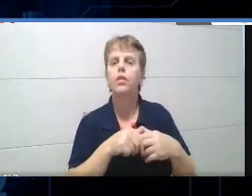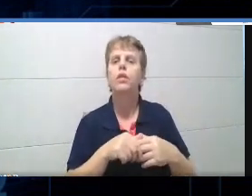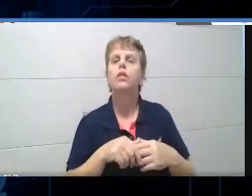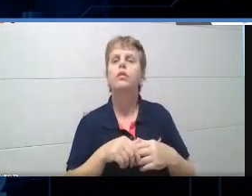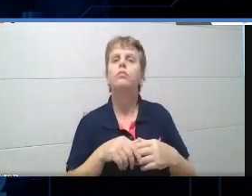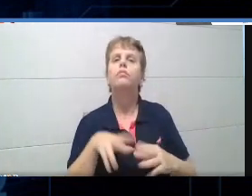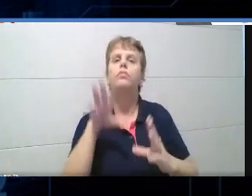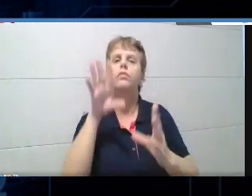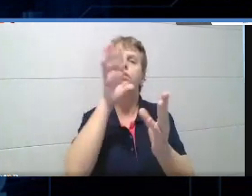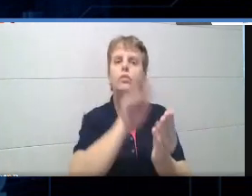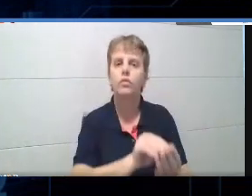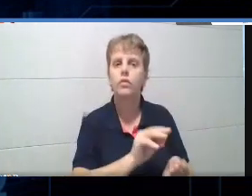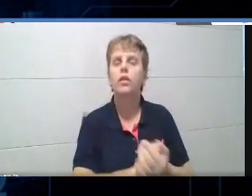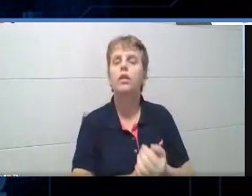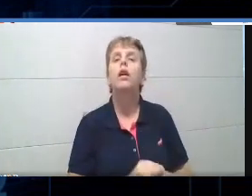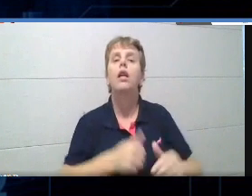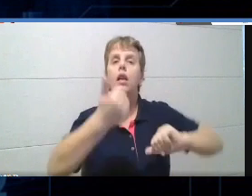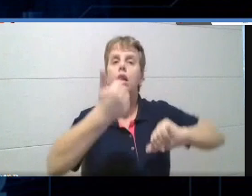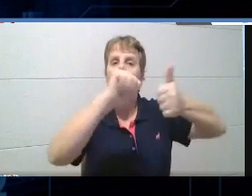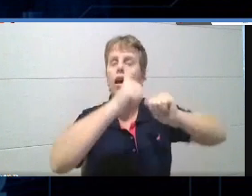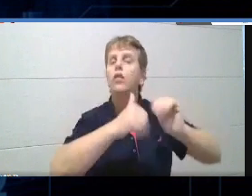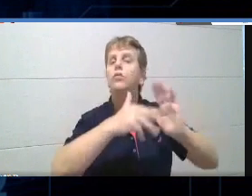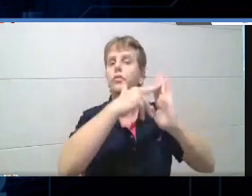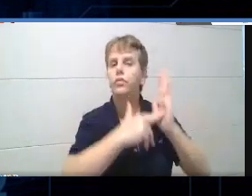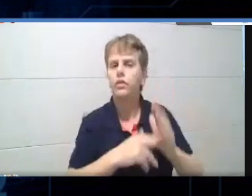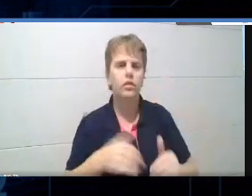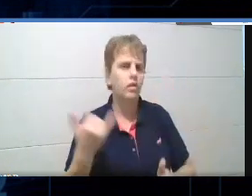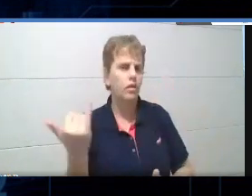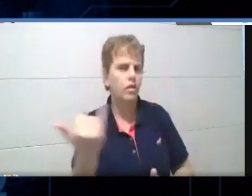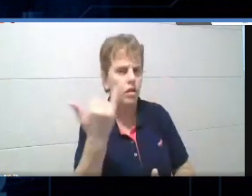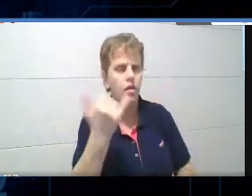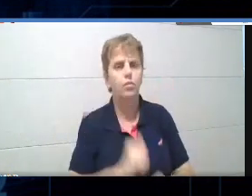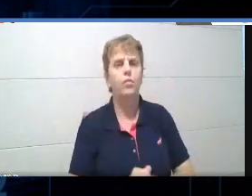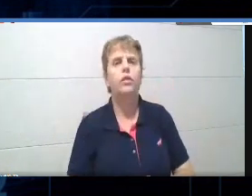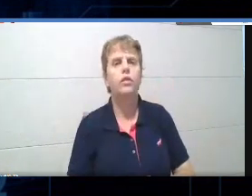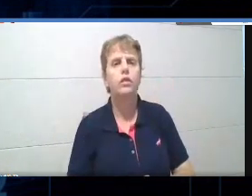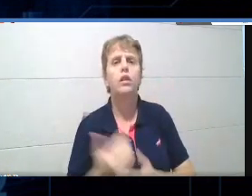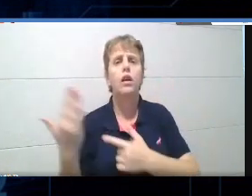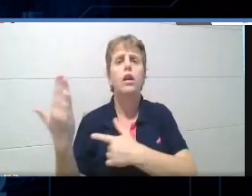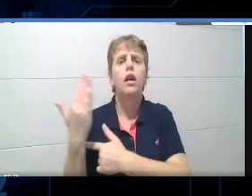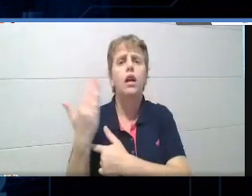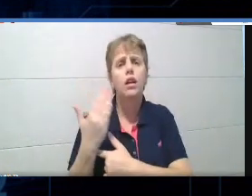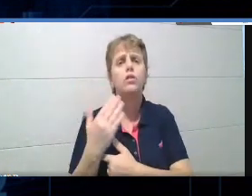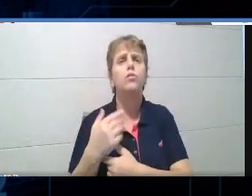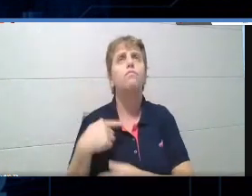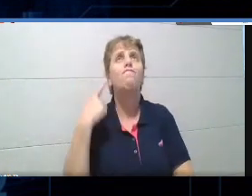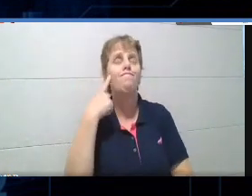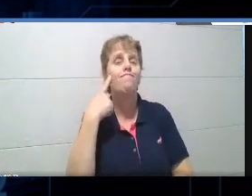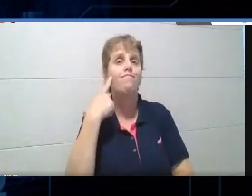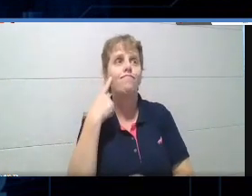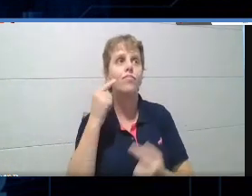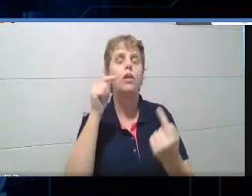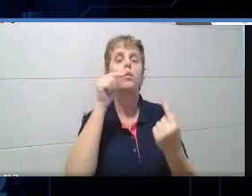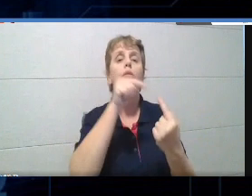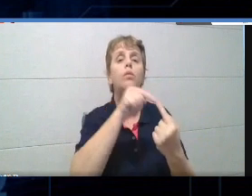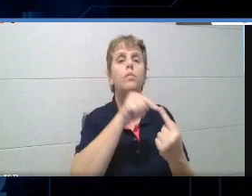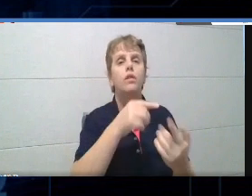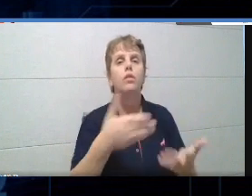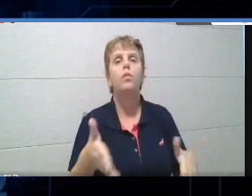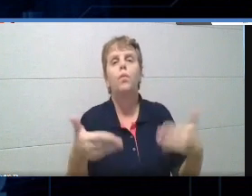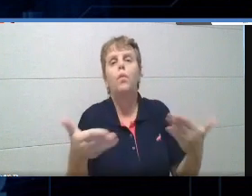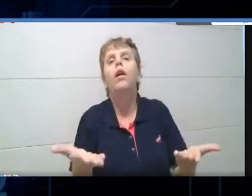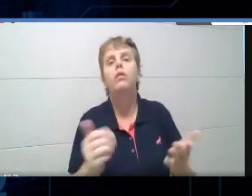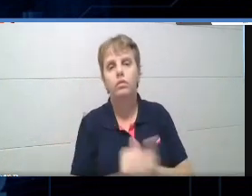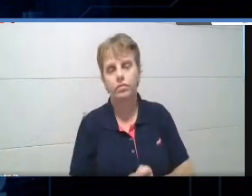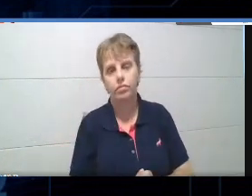importante? Avaliar é importante, pois permite ao docente projetar uma luz, né, para os seus objetivos, então a primeira coisa que a gente pensa em avaliar é,